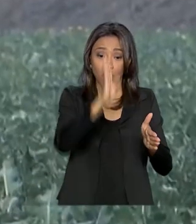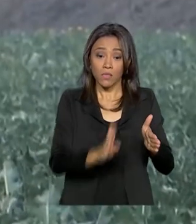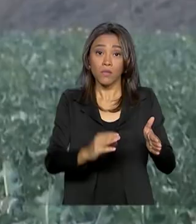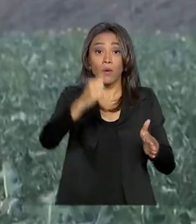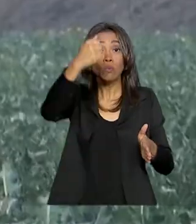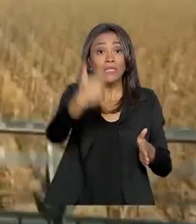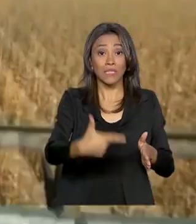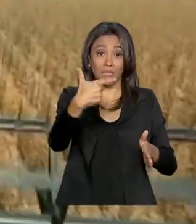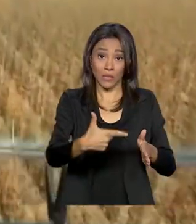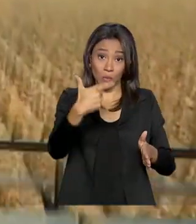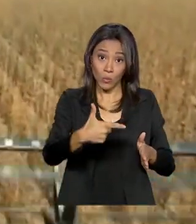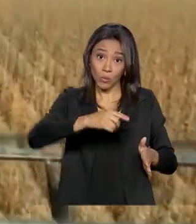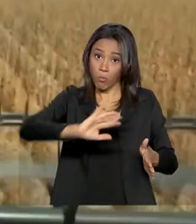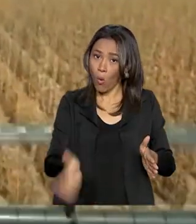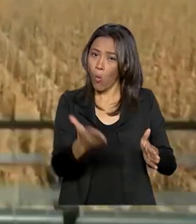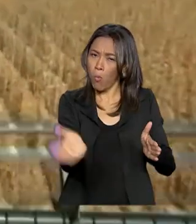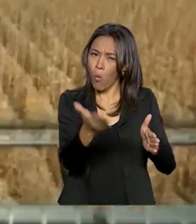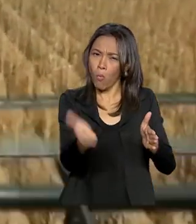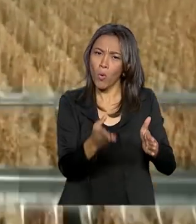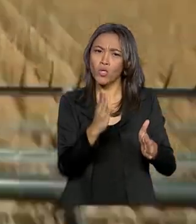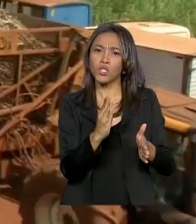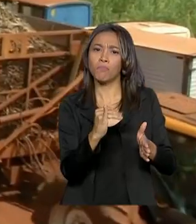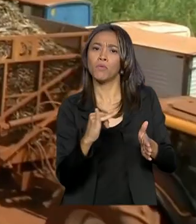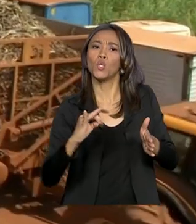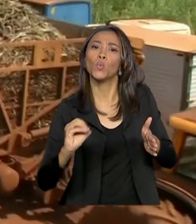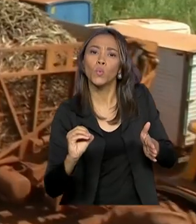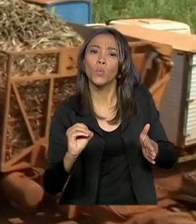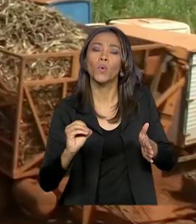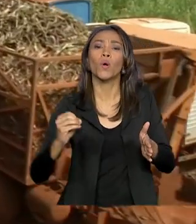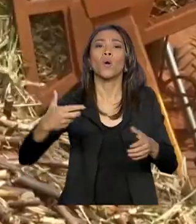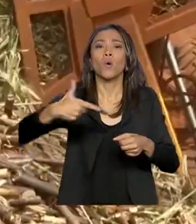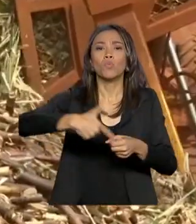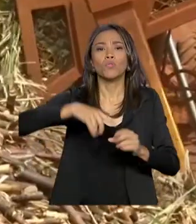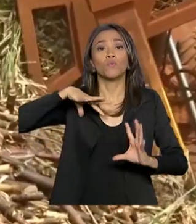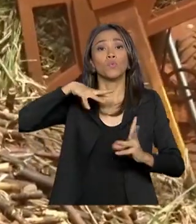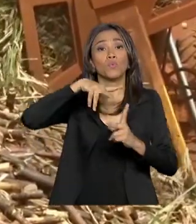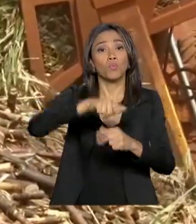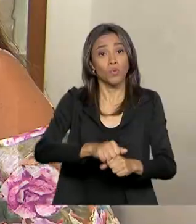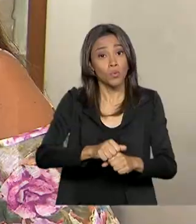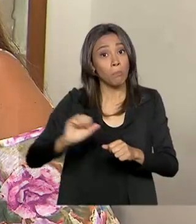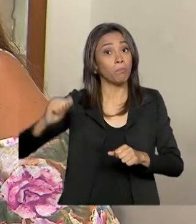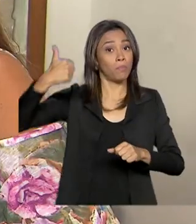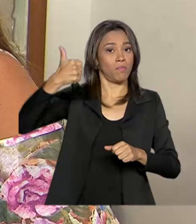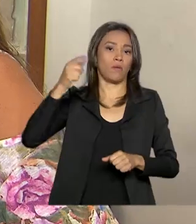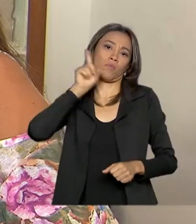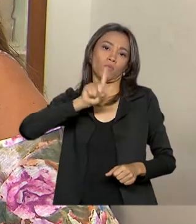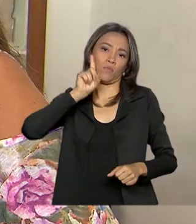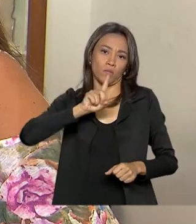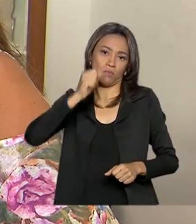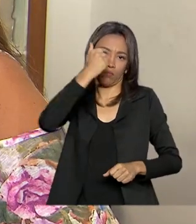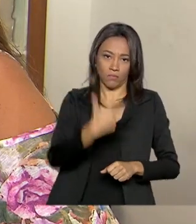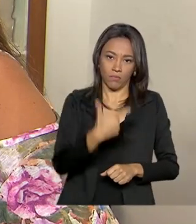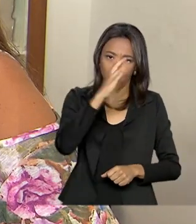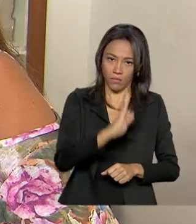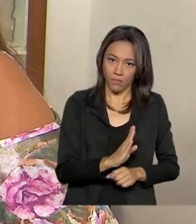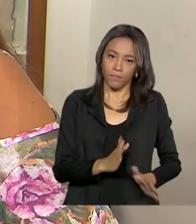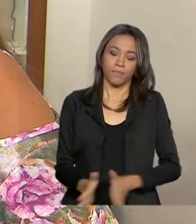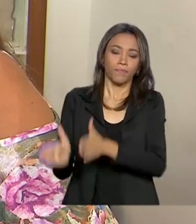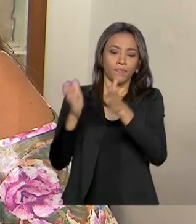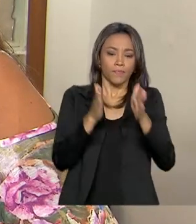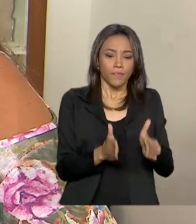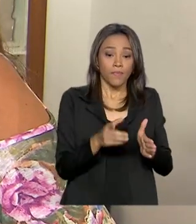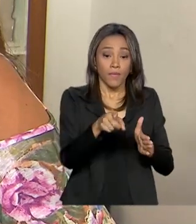produtor de biocombustíveis do mundo, atrás apenas dos Estados Unidos. Considerando que a